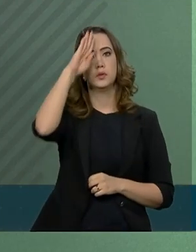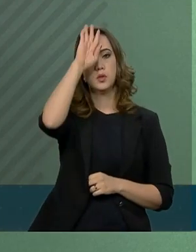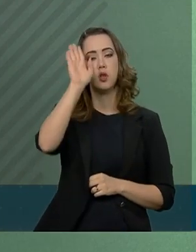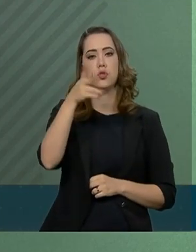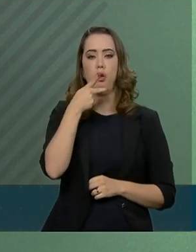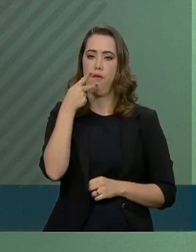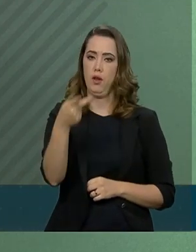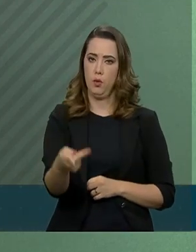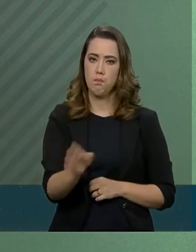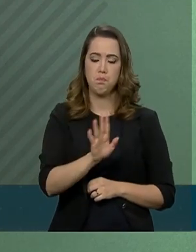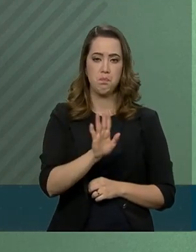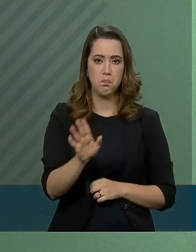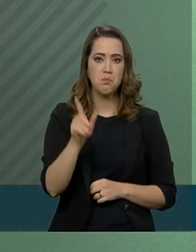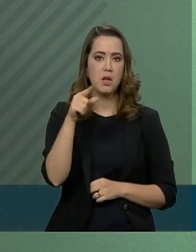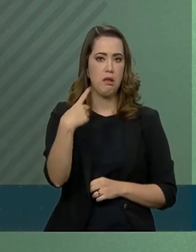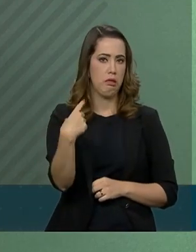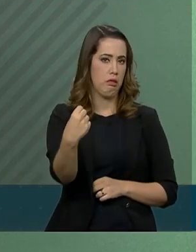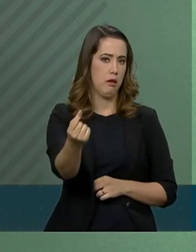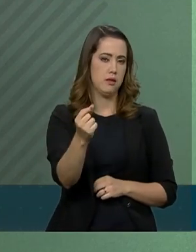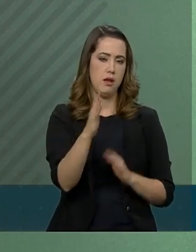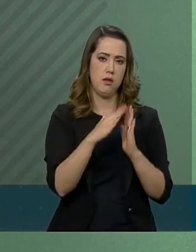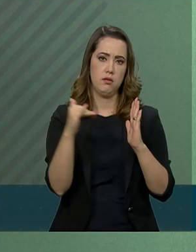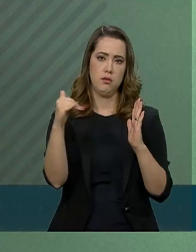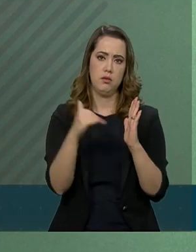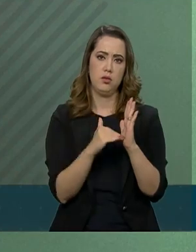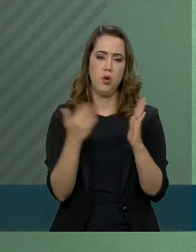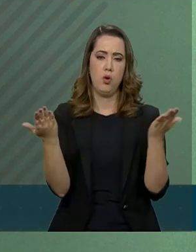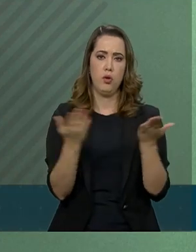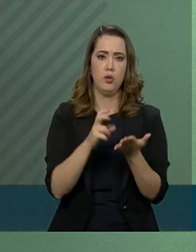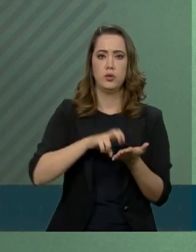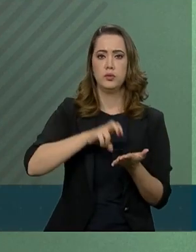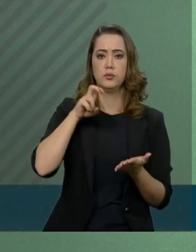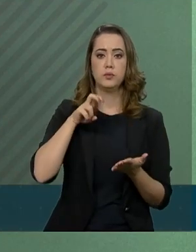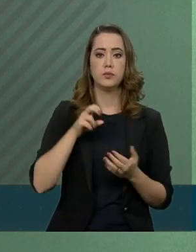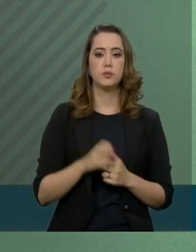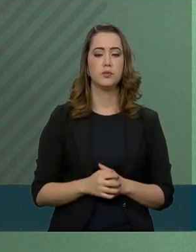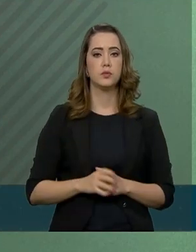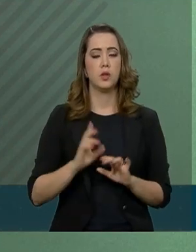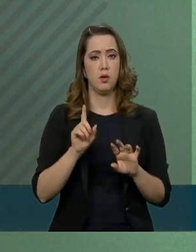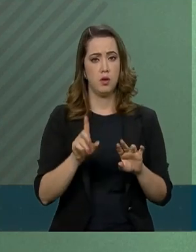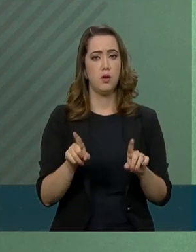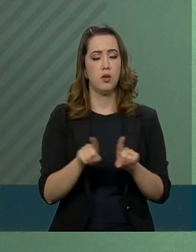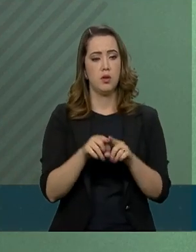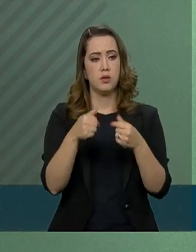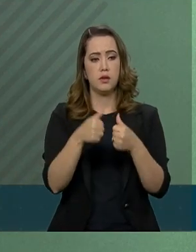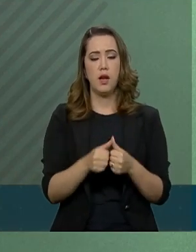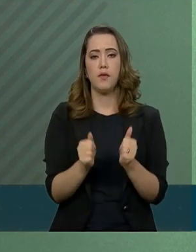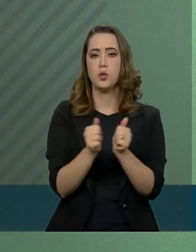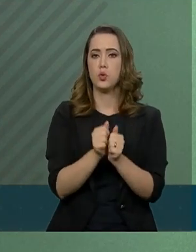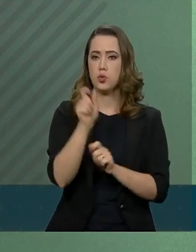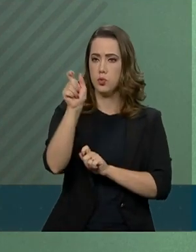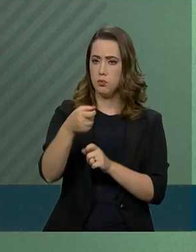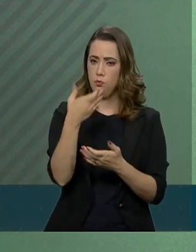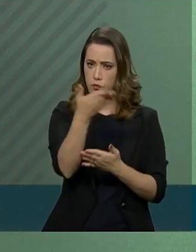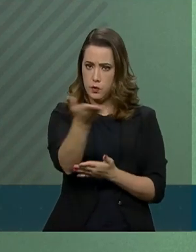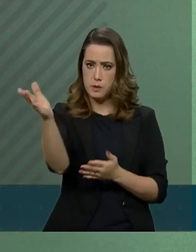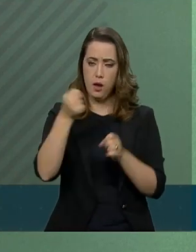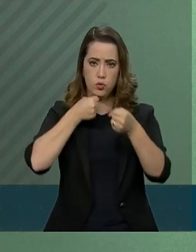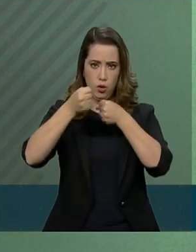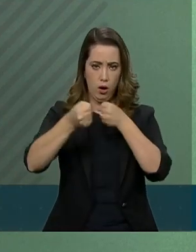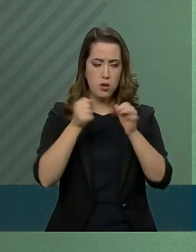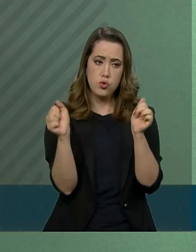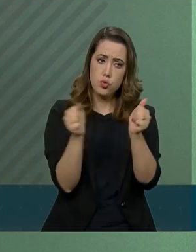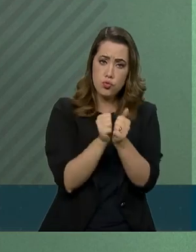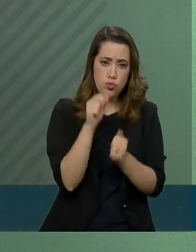se expressou na saída do Palácio do Alvorada hoje pela manhã, incluindo a presença dos senhores jornalistas e,